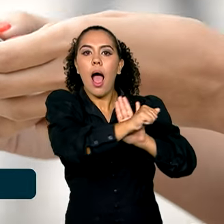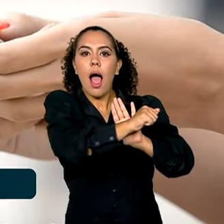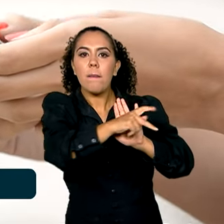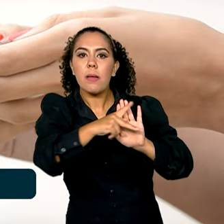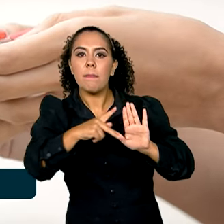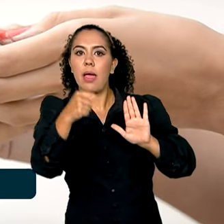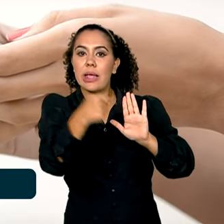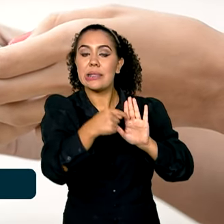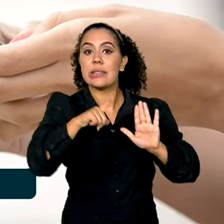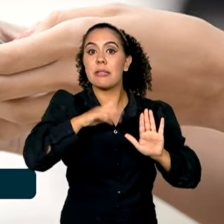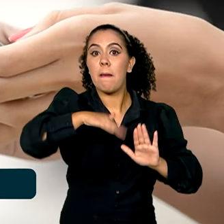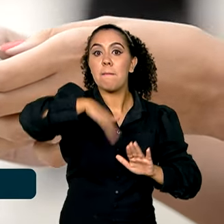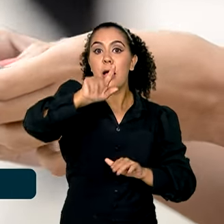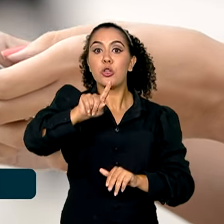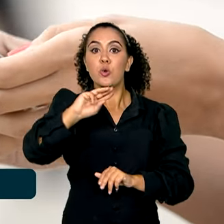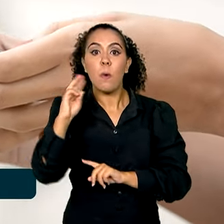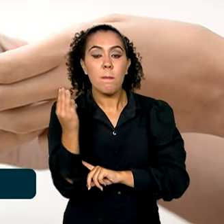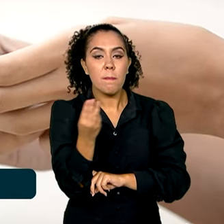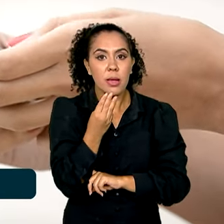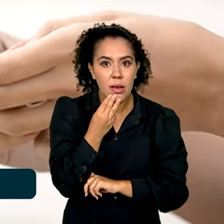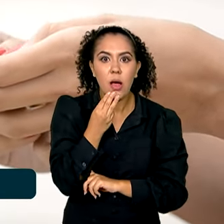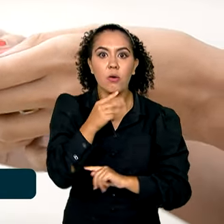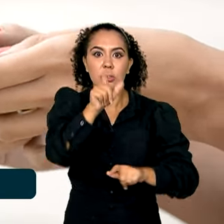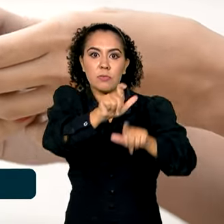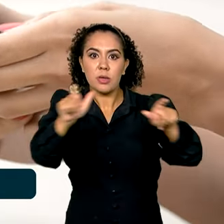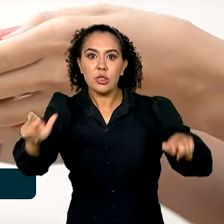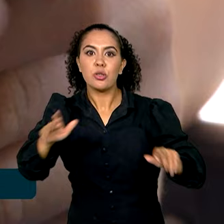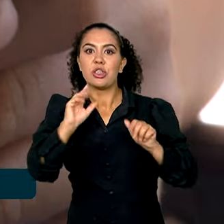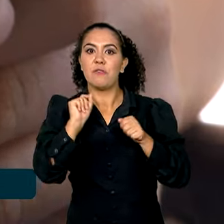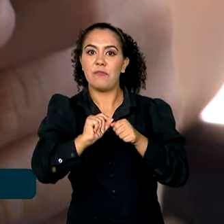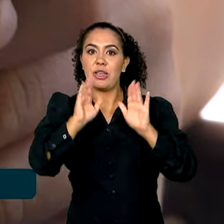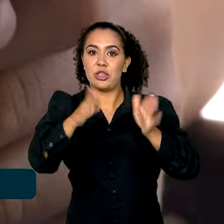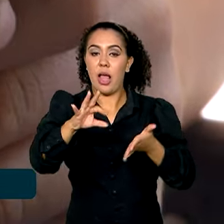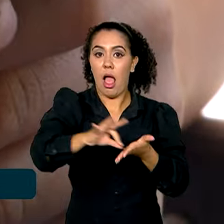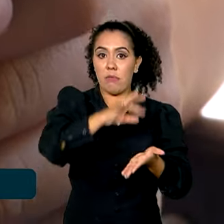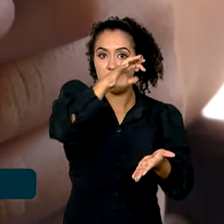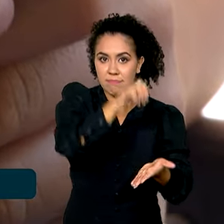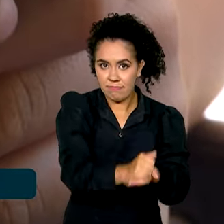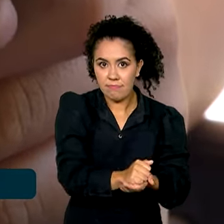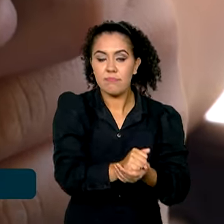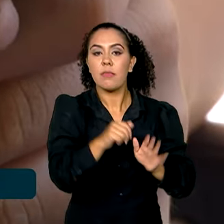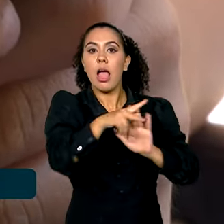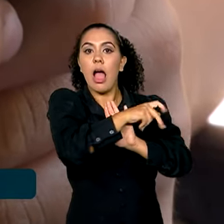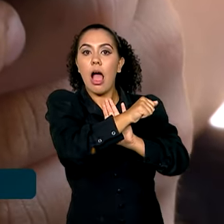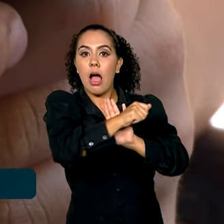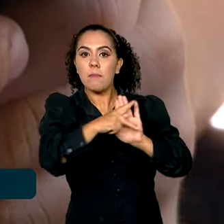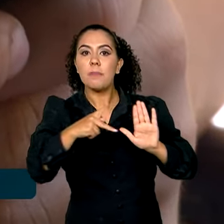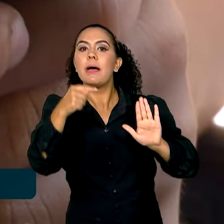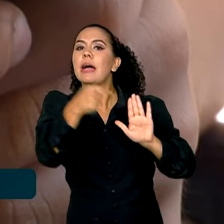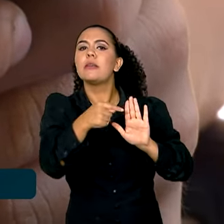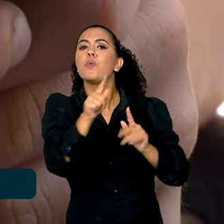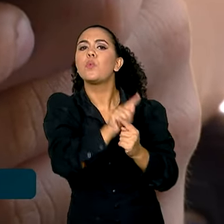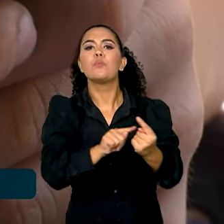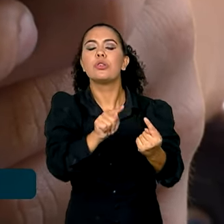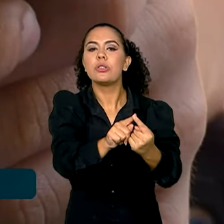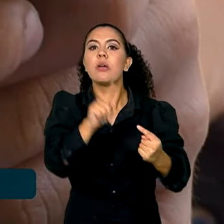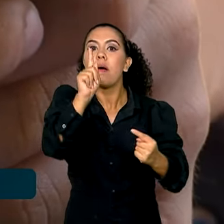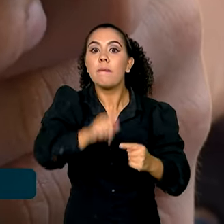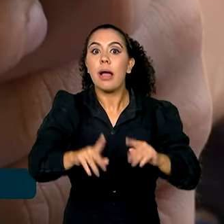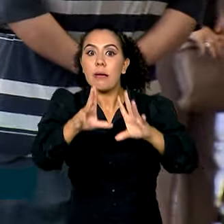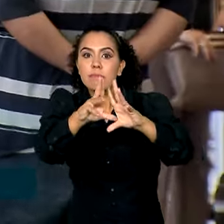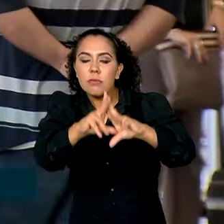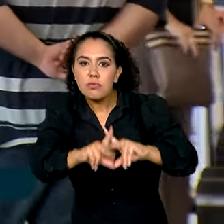já conta com mais de 1 milhão e 100 mil usuários cadastrados. A ferramenta tem o objetivo de combater o roubo desses